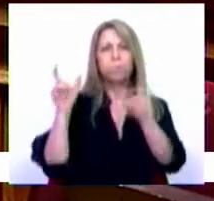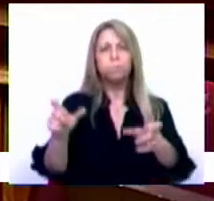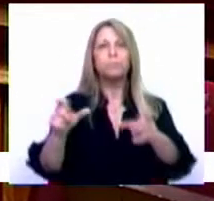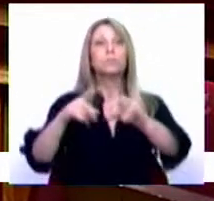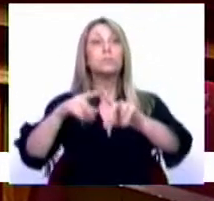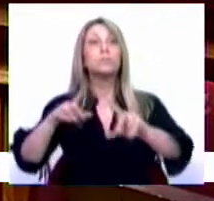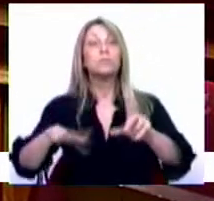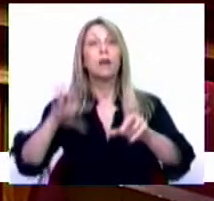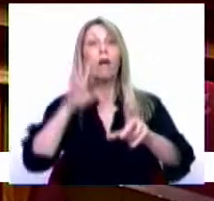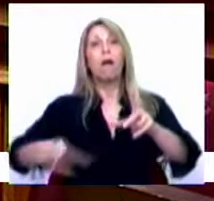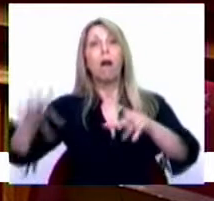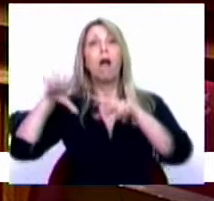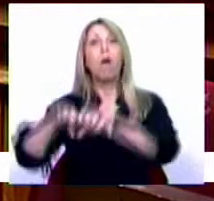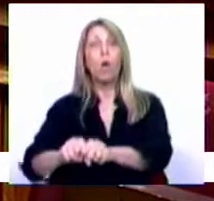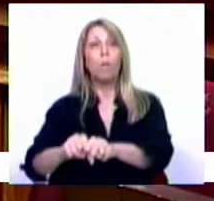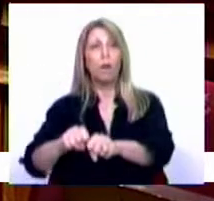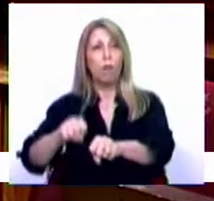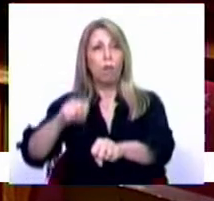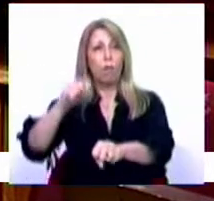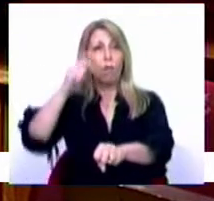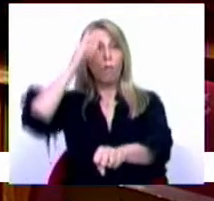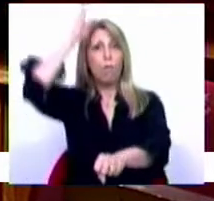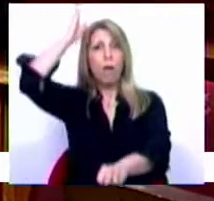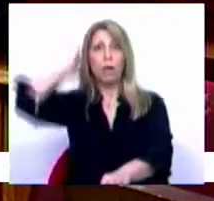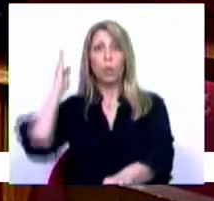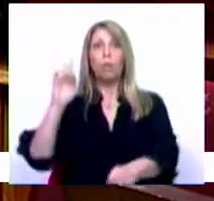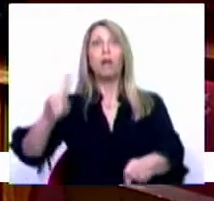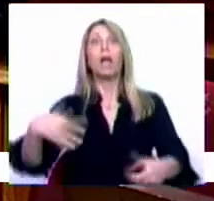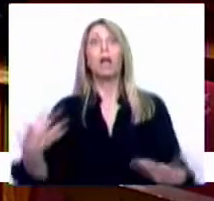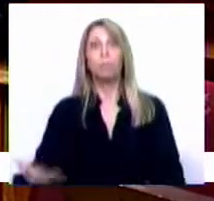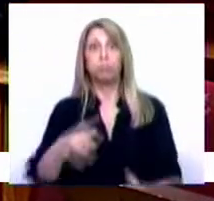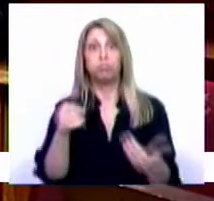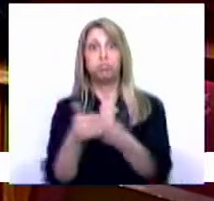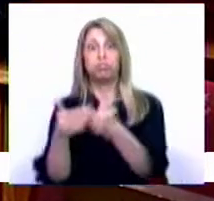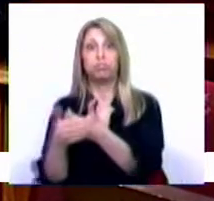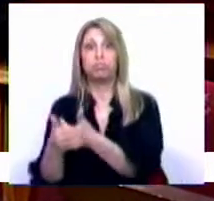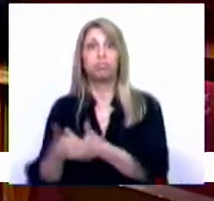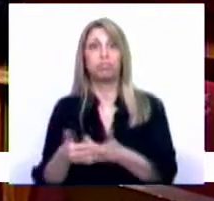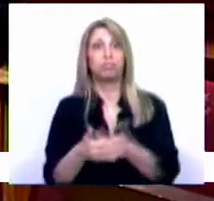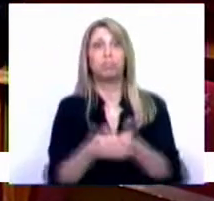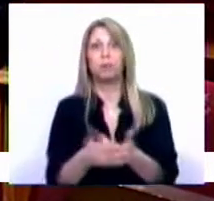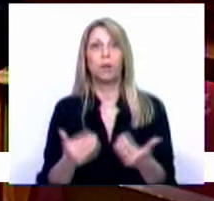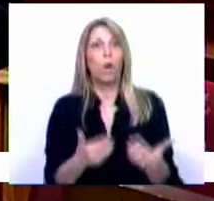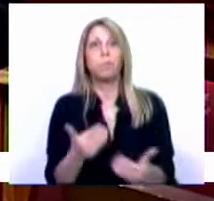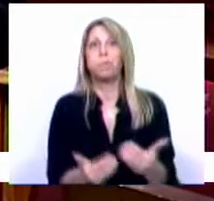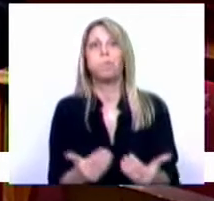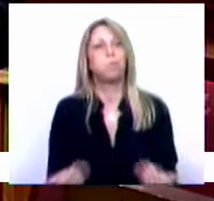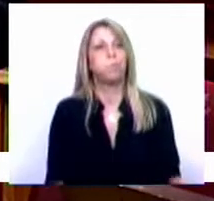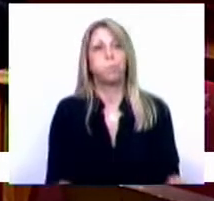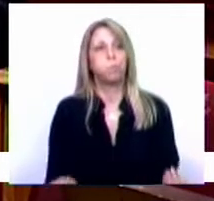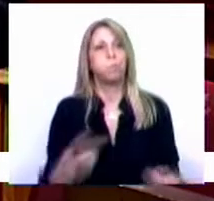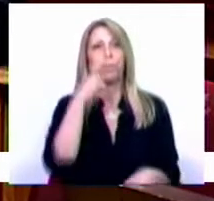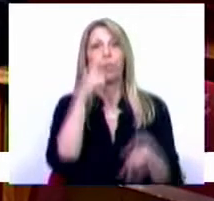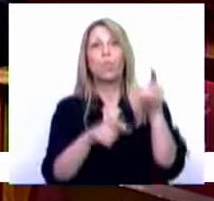assassinados em Massada e não levaram muito, muito adiante a causa do